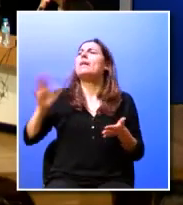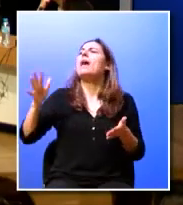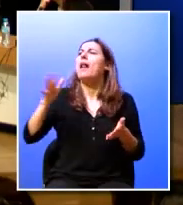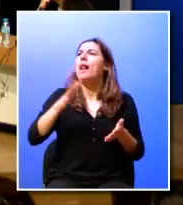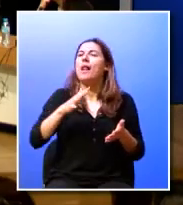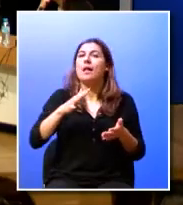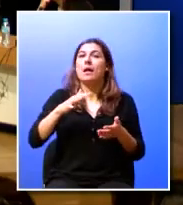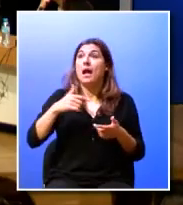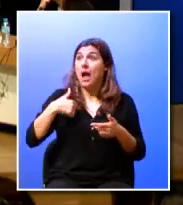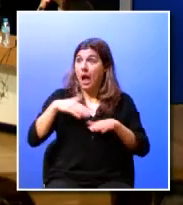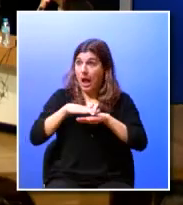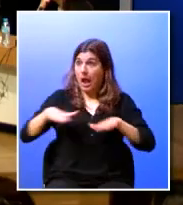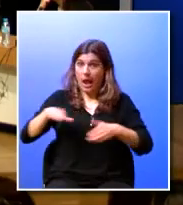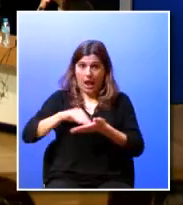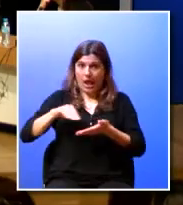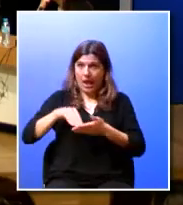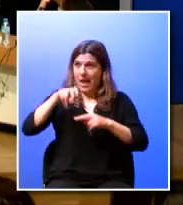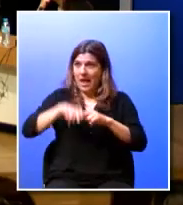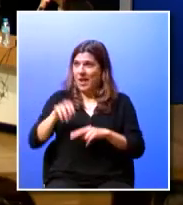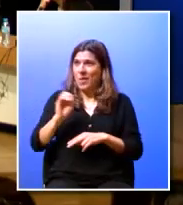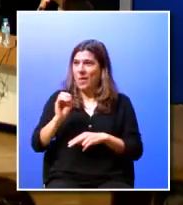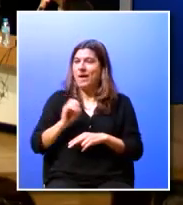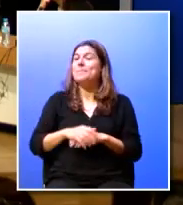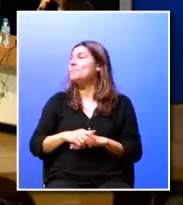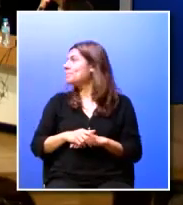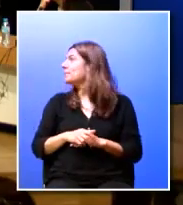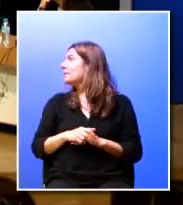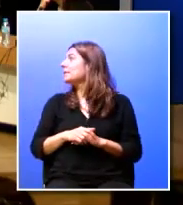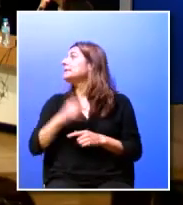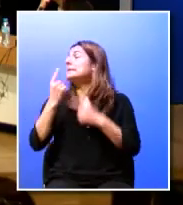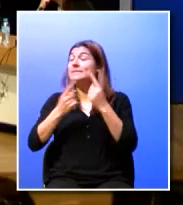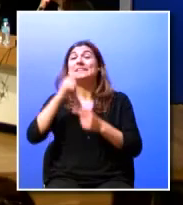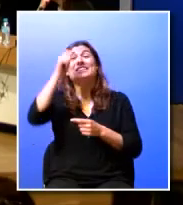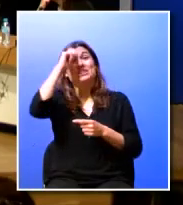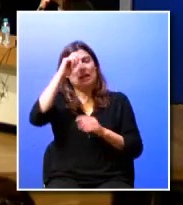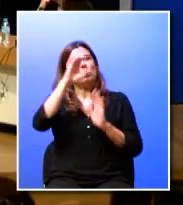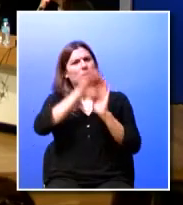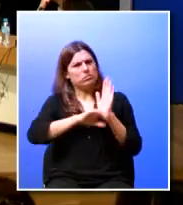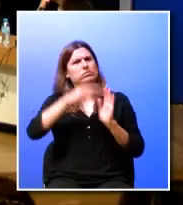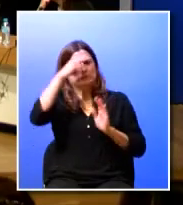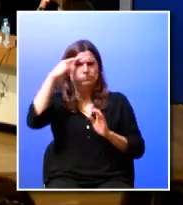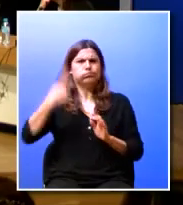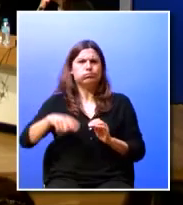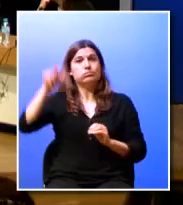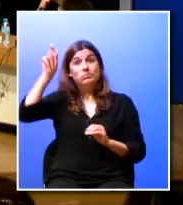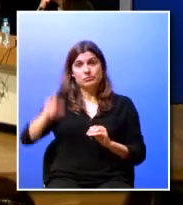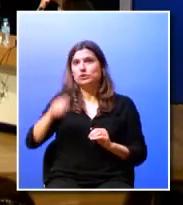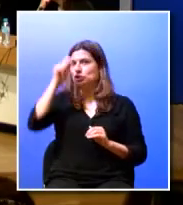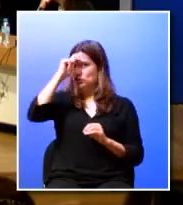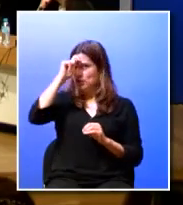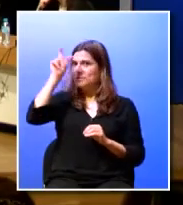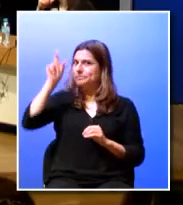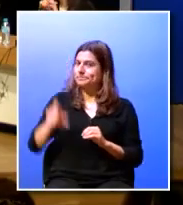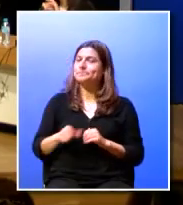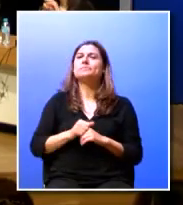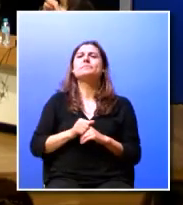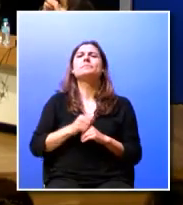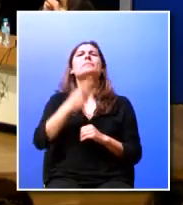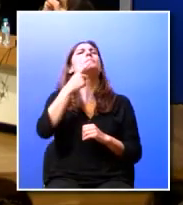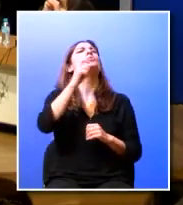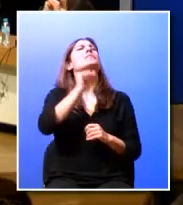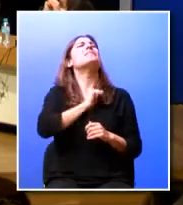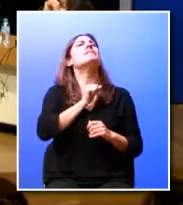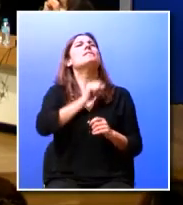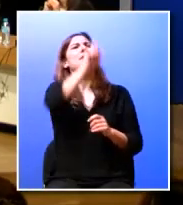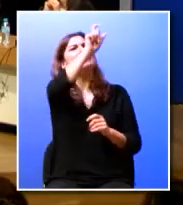ah eu não tenho secretária muitas vezes os estágios curriculares são difíceis para os estagiários e o meu orientador